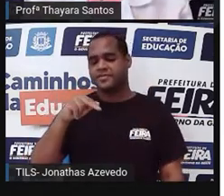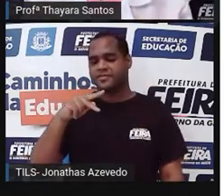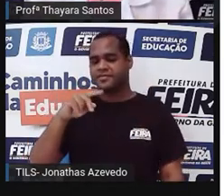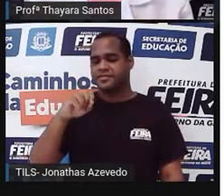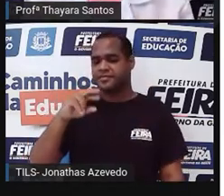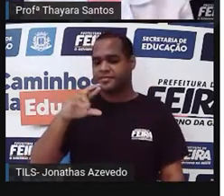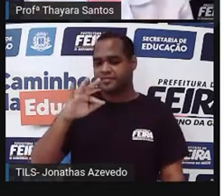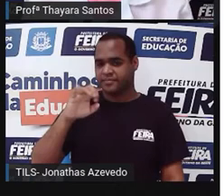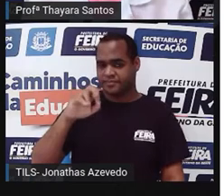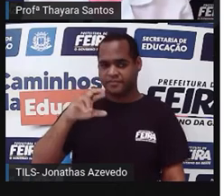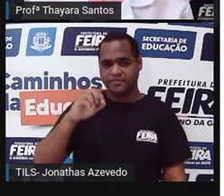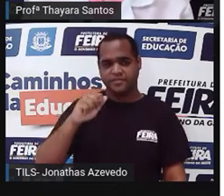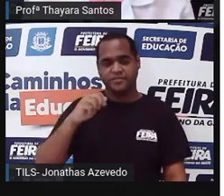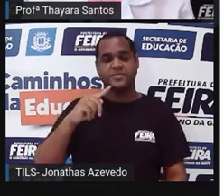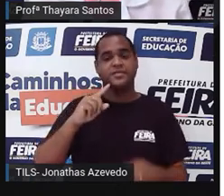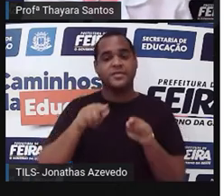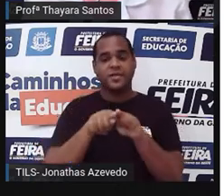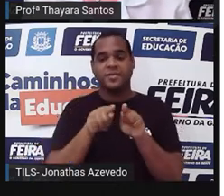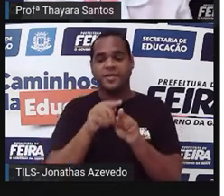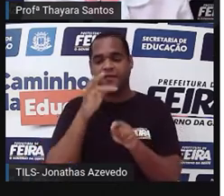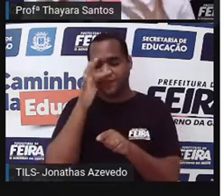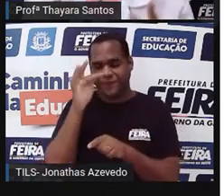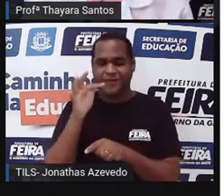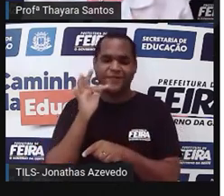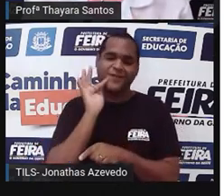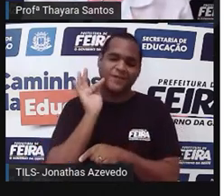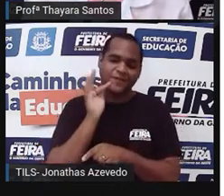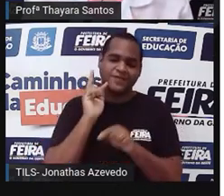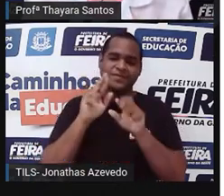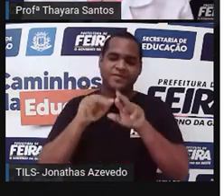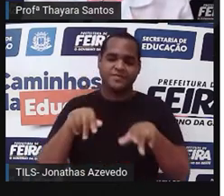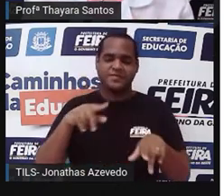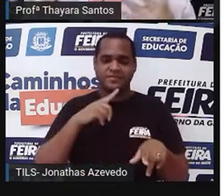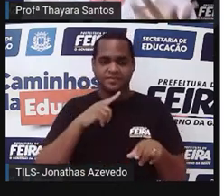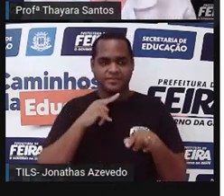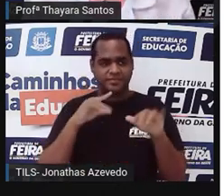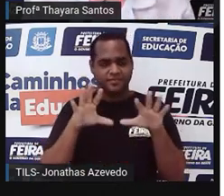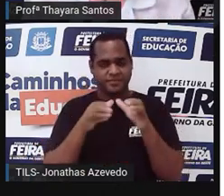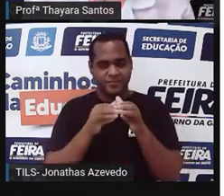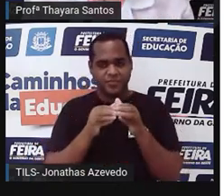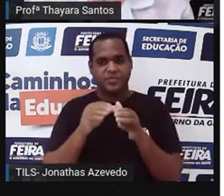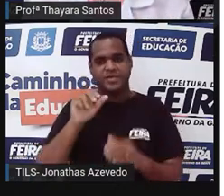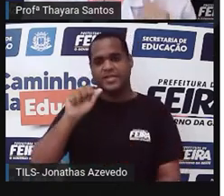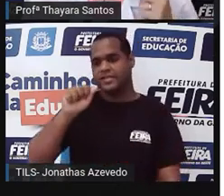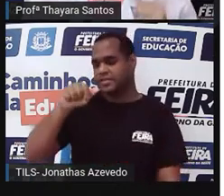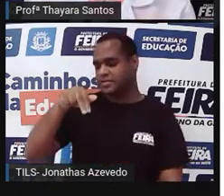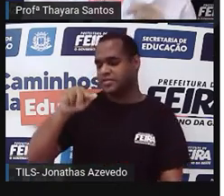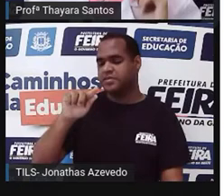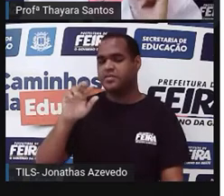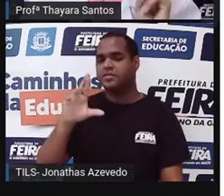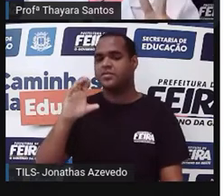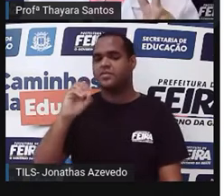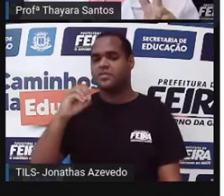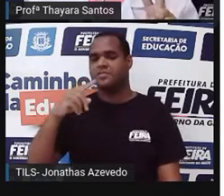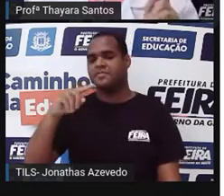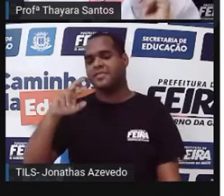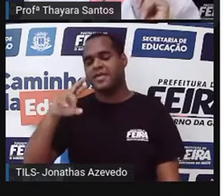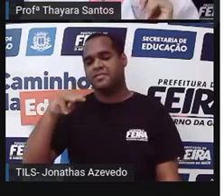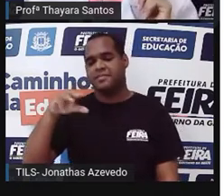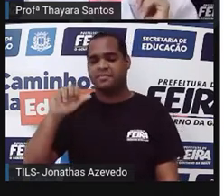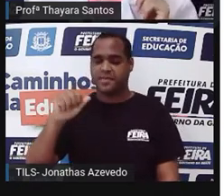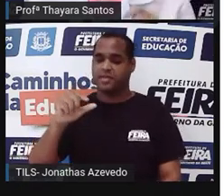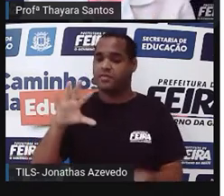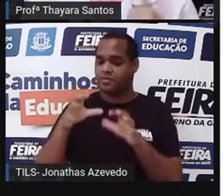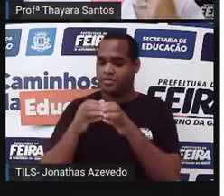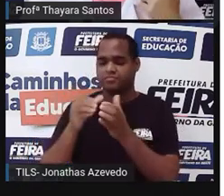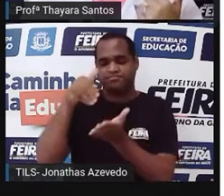desenvolvido as flores e os frutos. Aí a gente tem um grupo das angiospermas, que são esses dois últimos que a